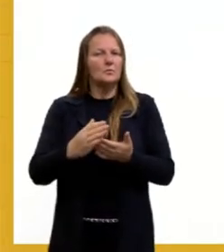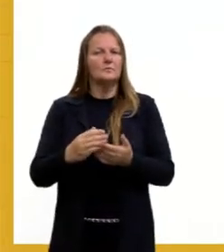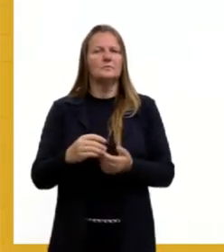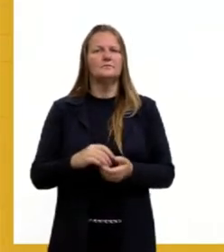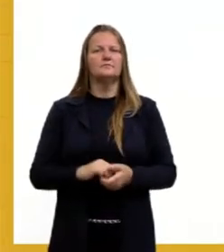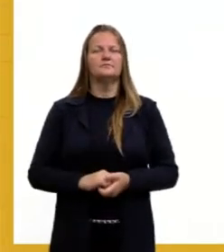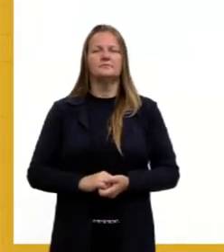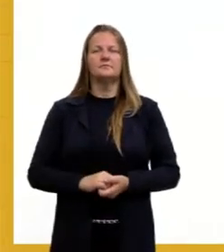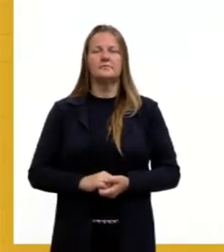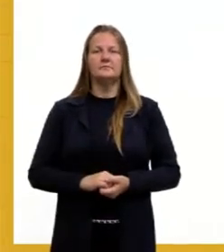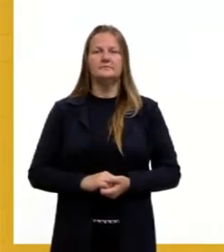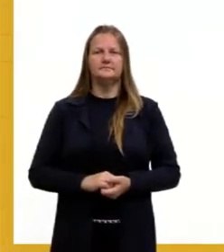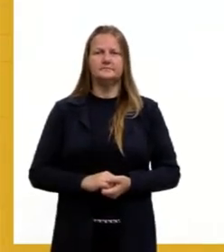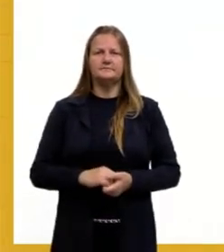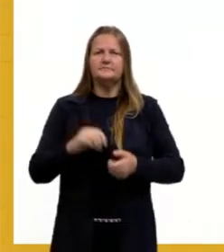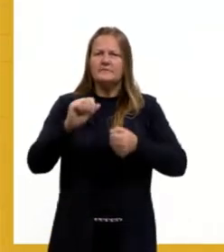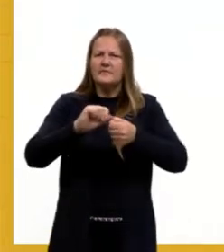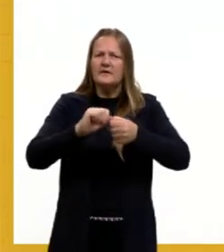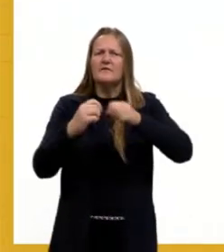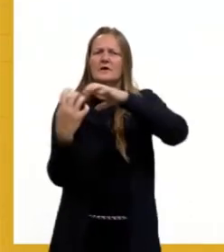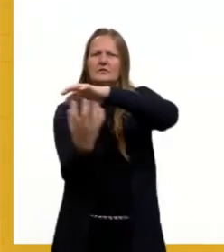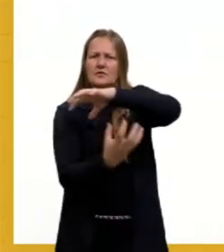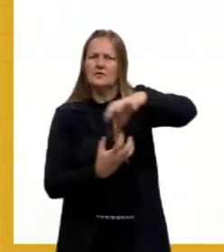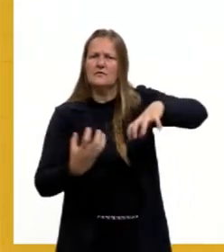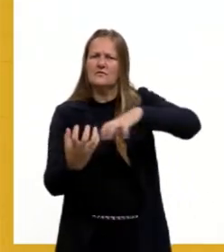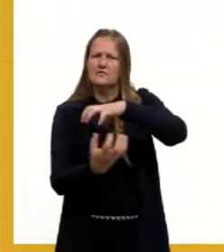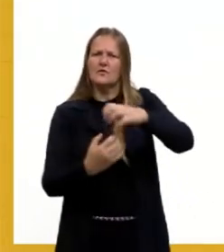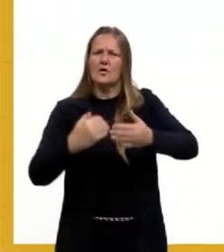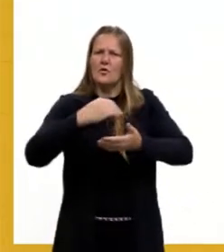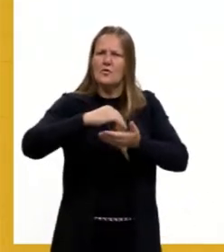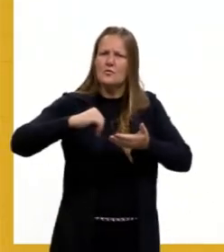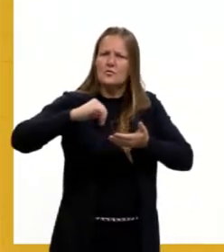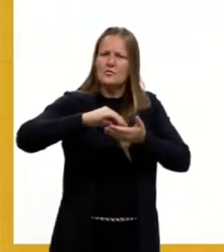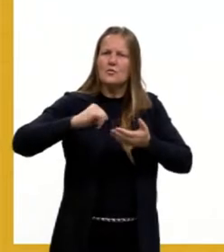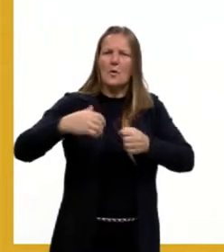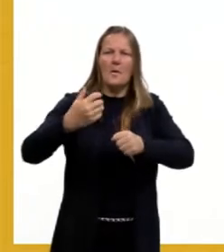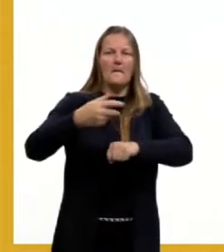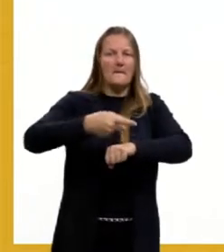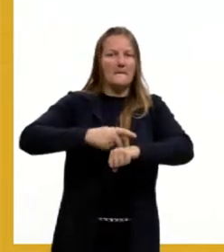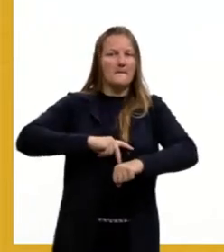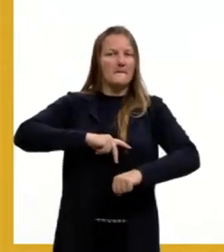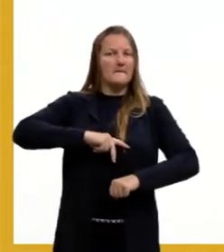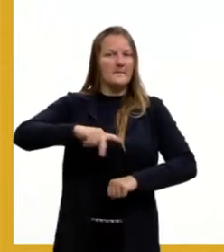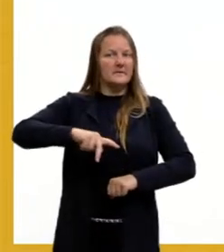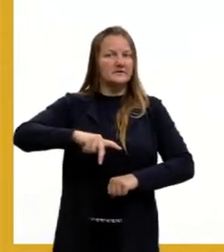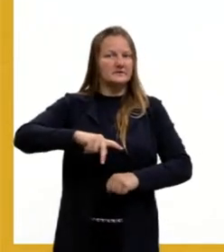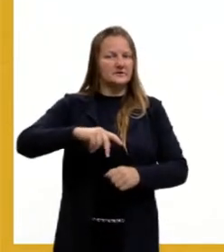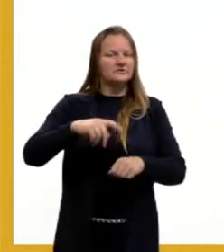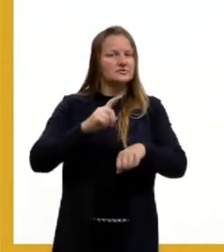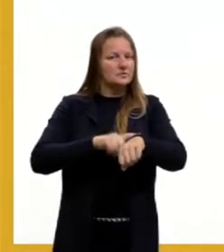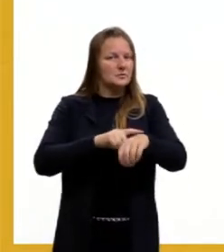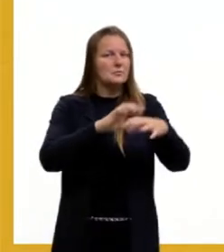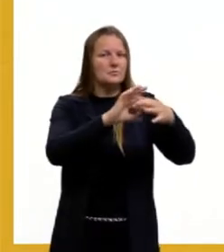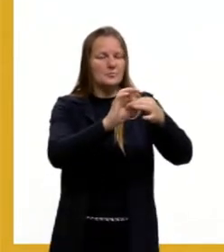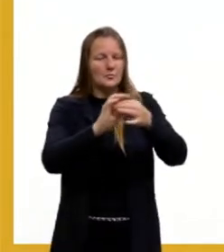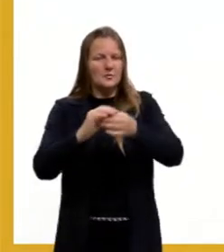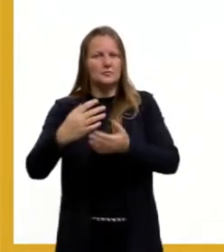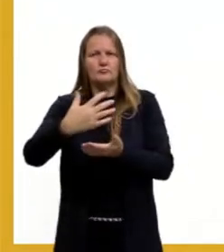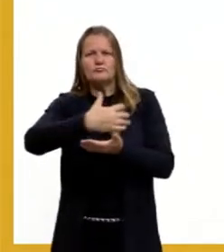comeine, ele faz a revolução, retira, então, o presidente que estava naquele momento, né,